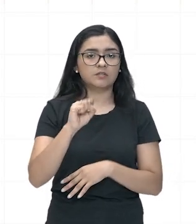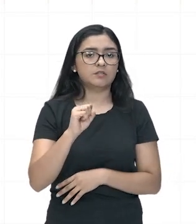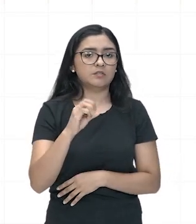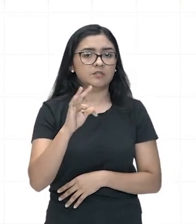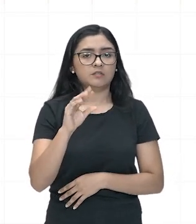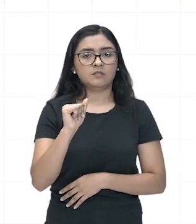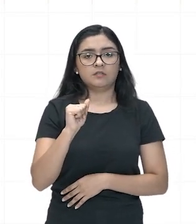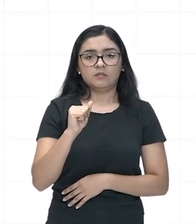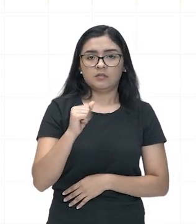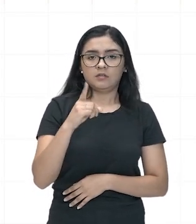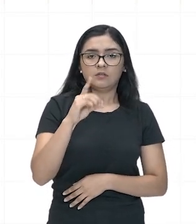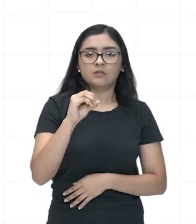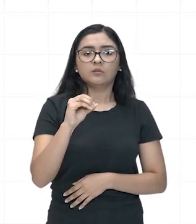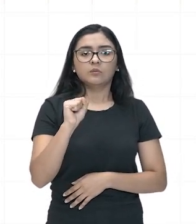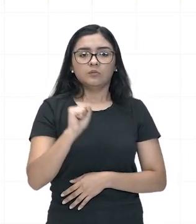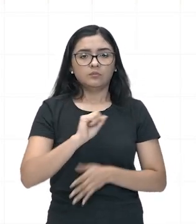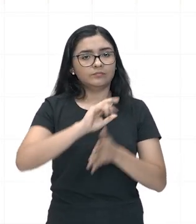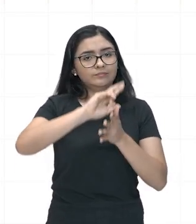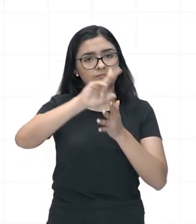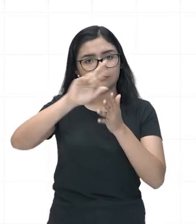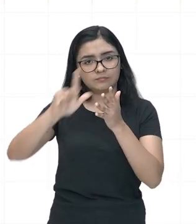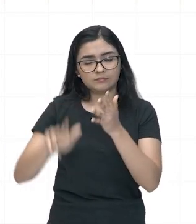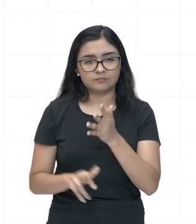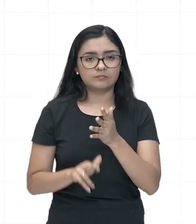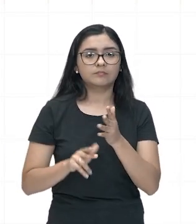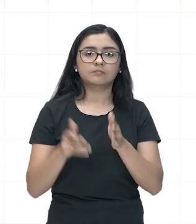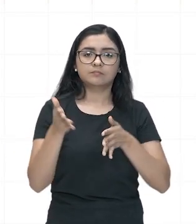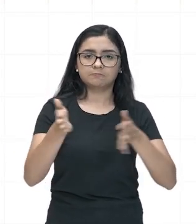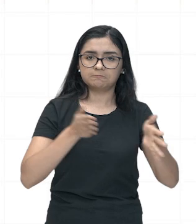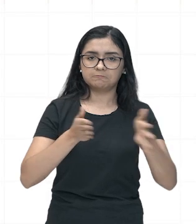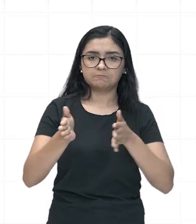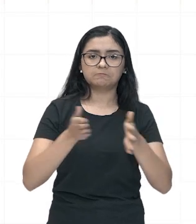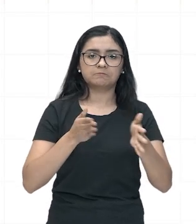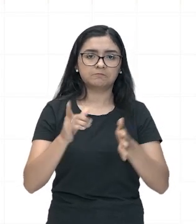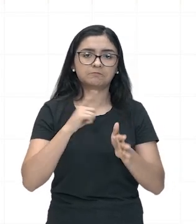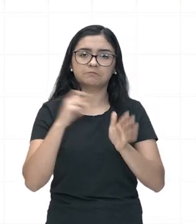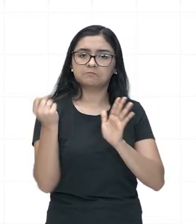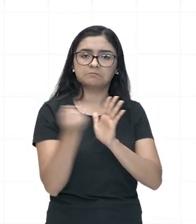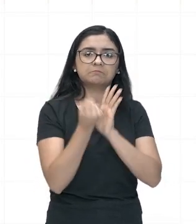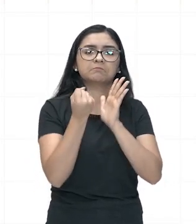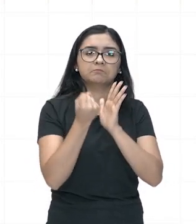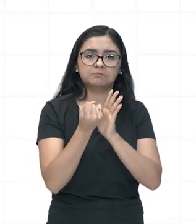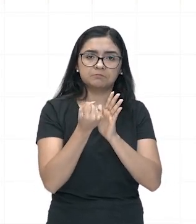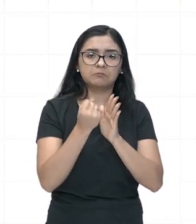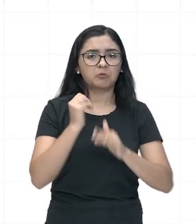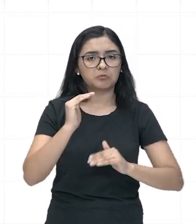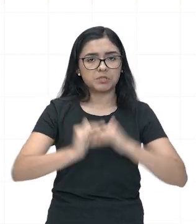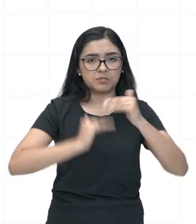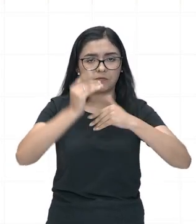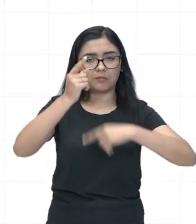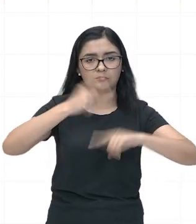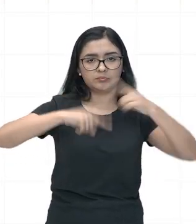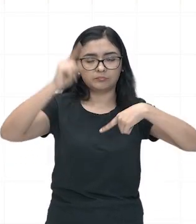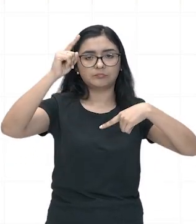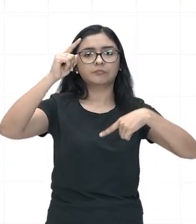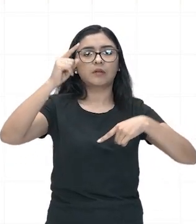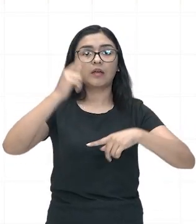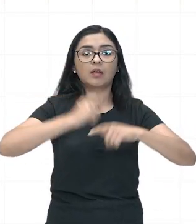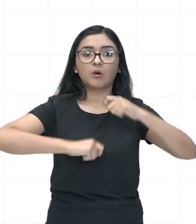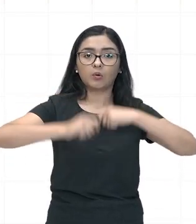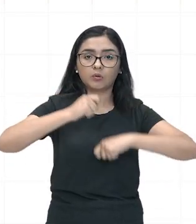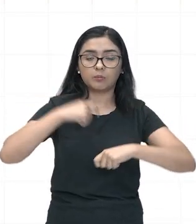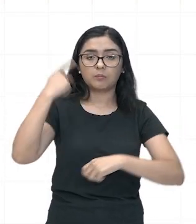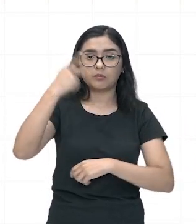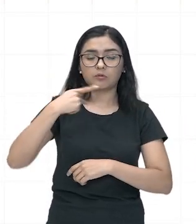Atenas, Espartas e, entre outras, foi um período aí marcado por um grande desenvolvimento econômico,